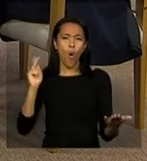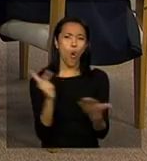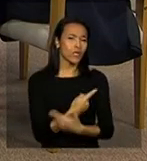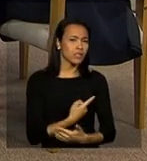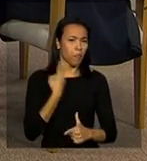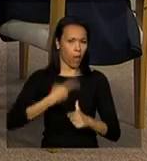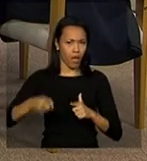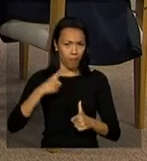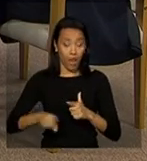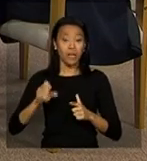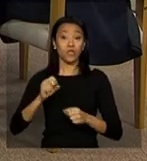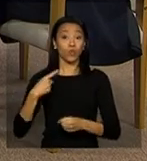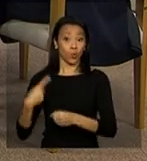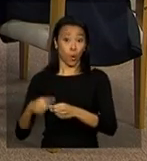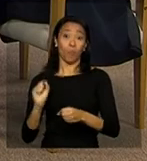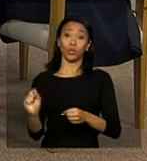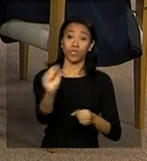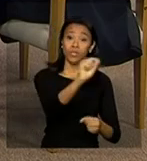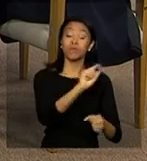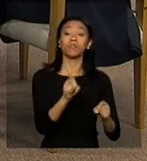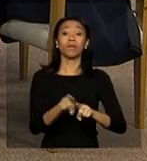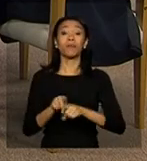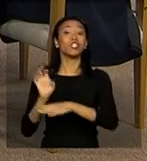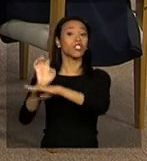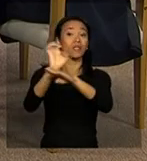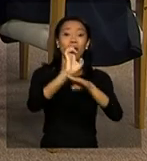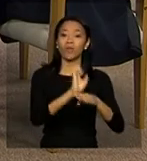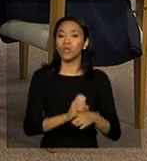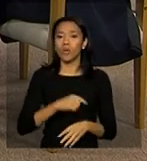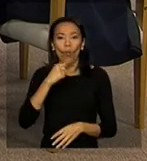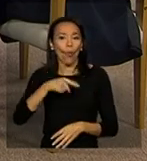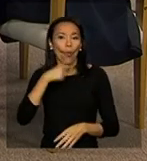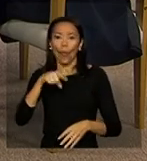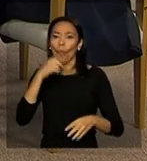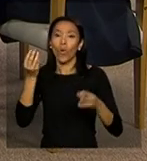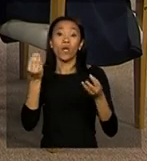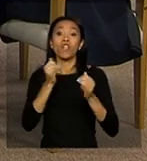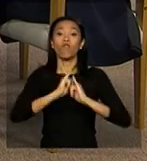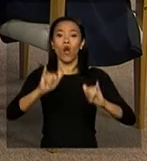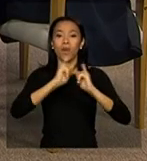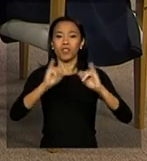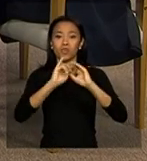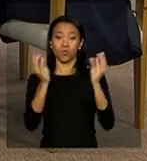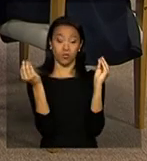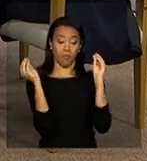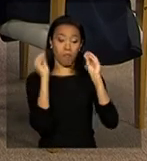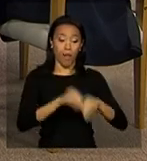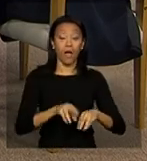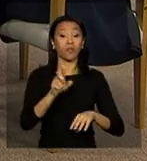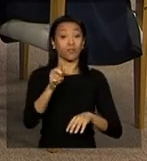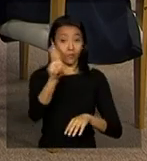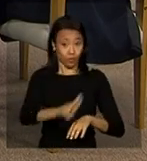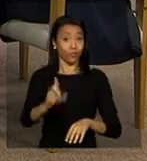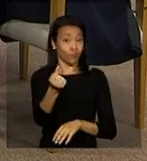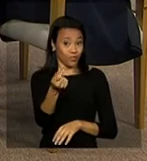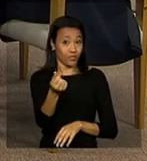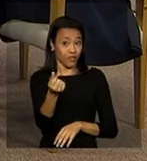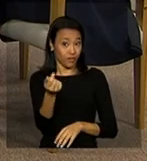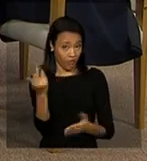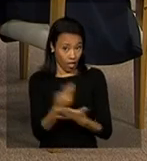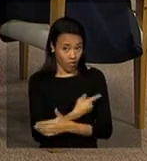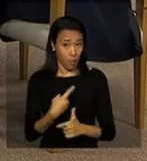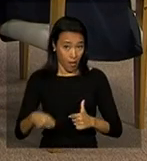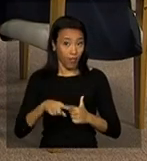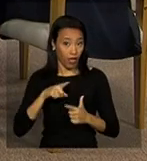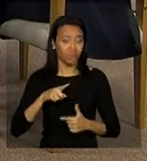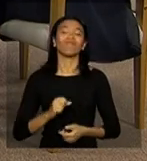município ou o estado que não lançar no sistema as informações sobre as prestações de contas? Bom dia. A consequência